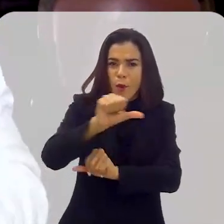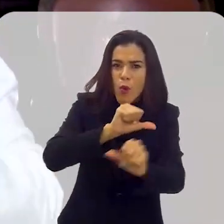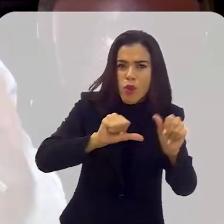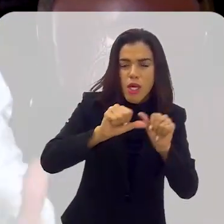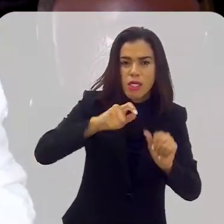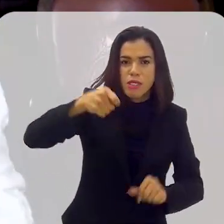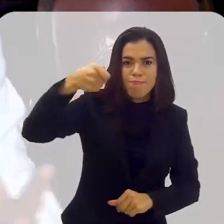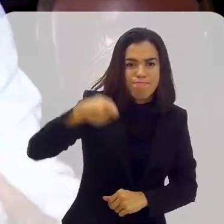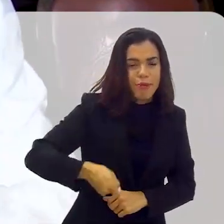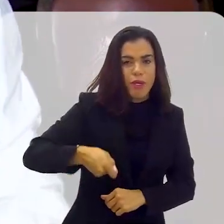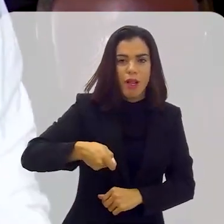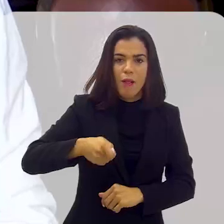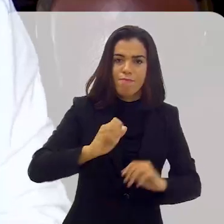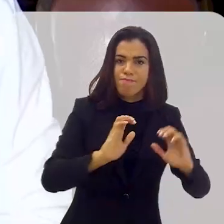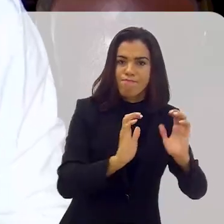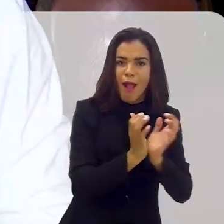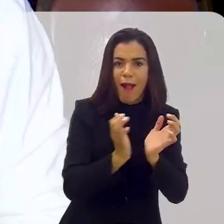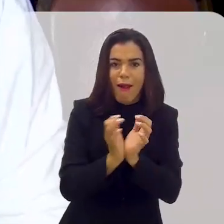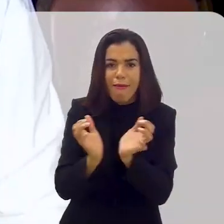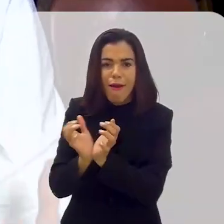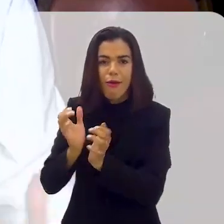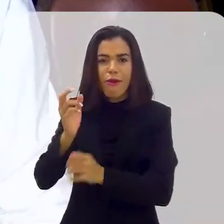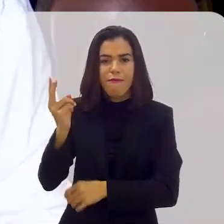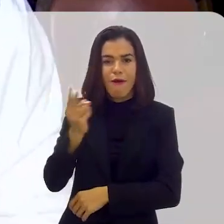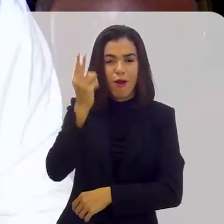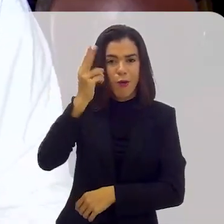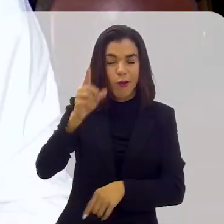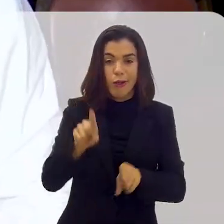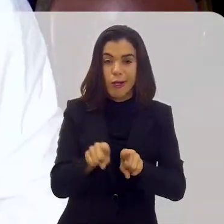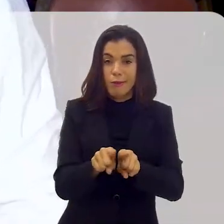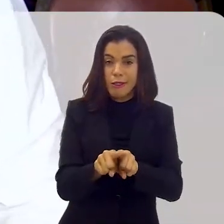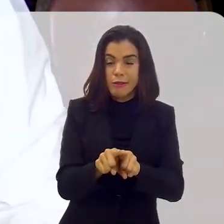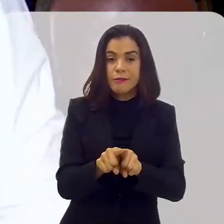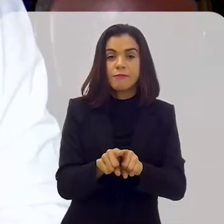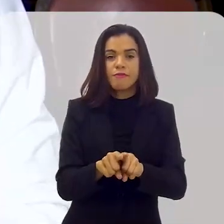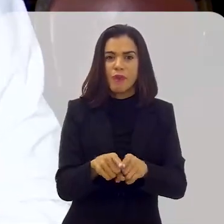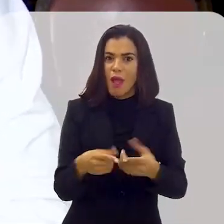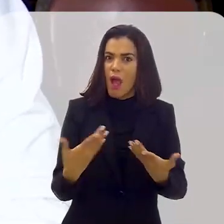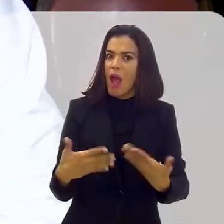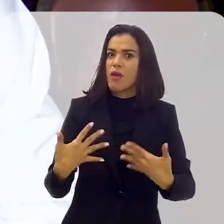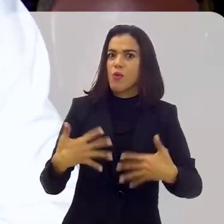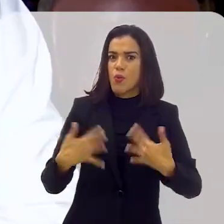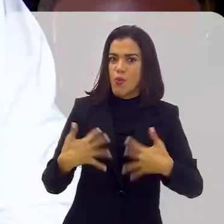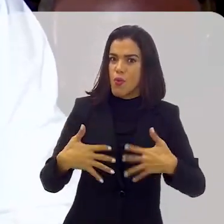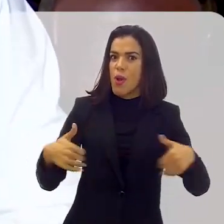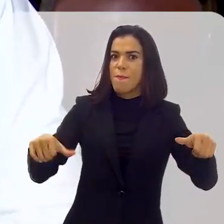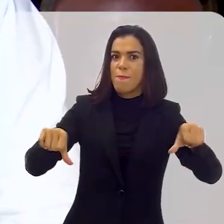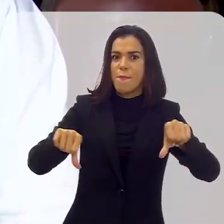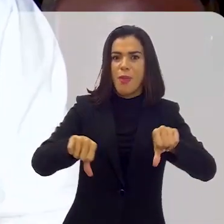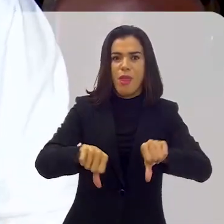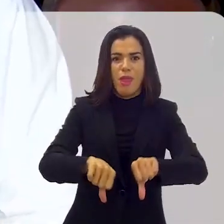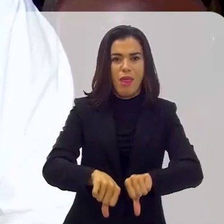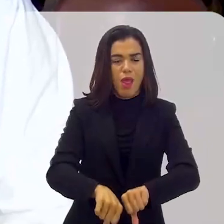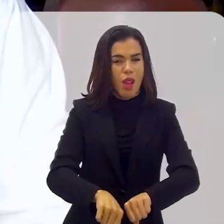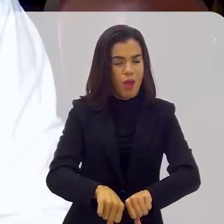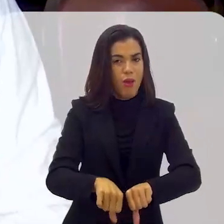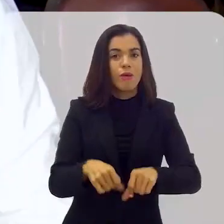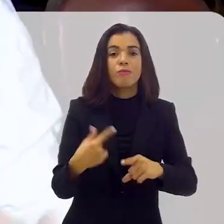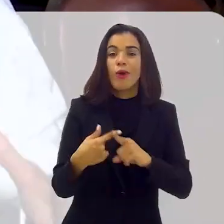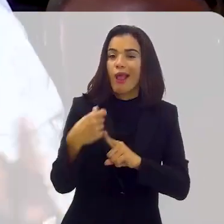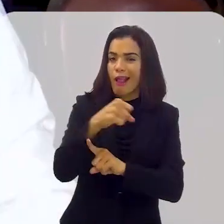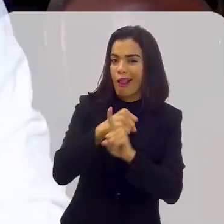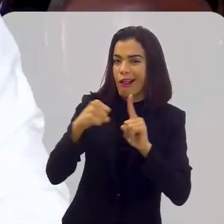mudanças radicais nas categorias de valores, e aí a coisa ficou muito pior,